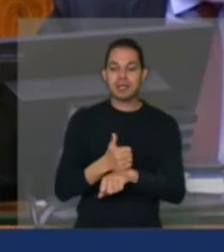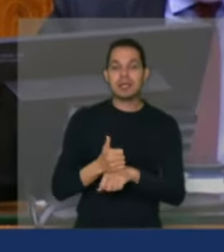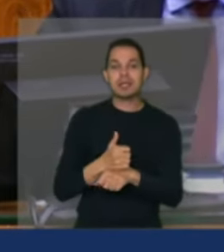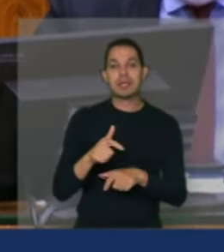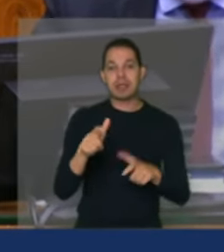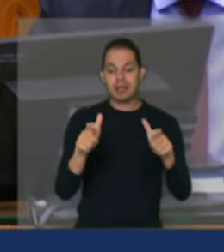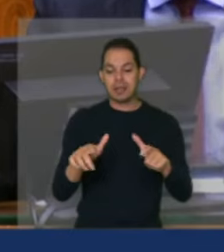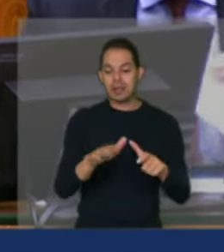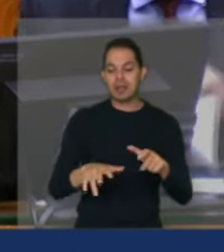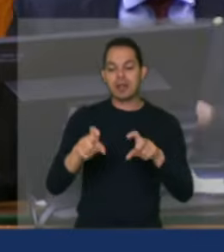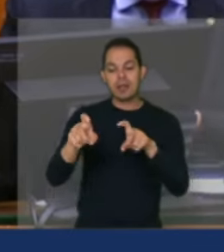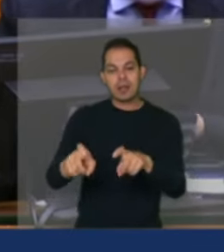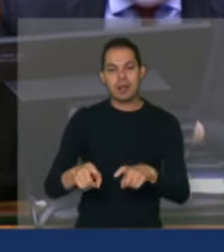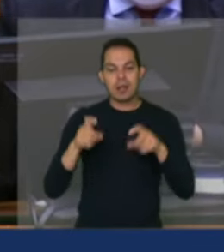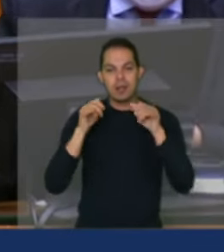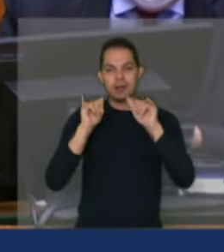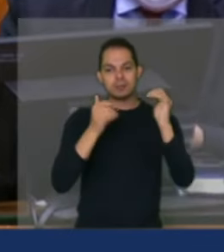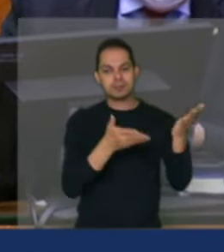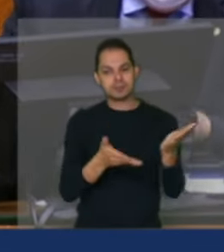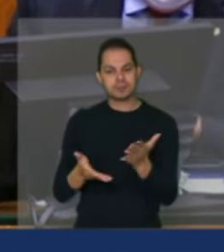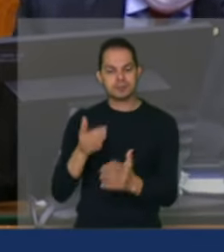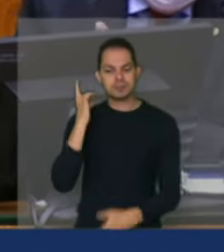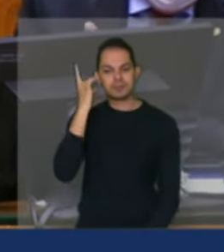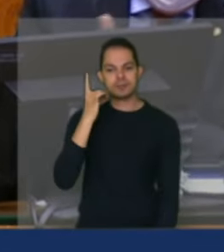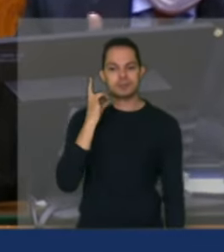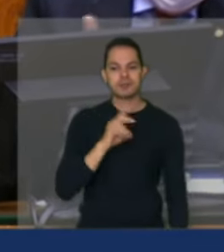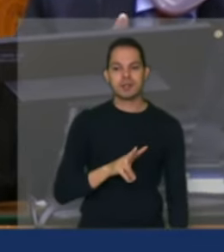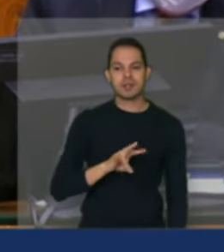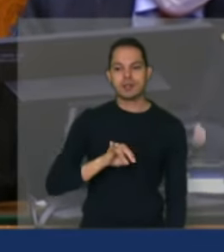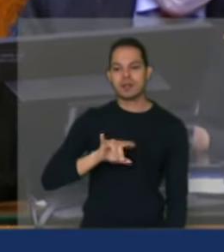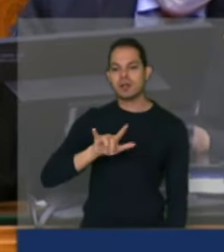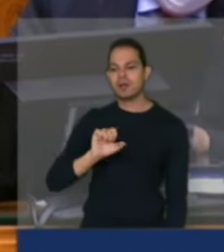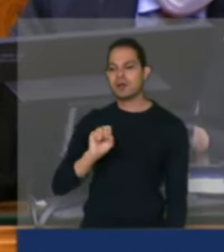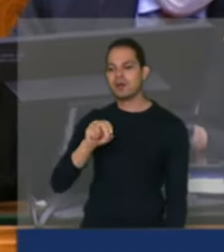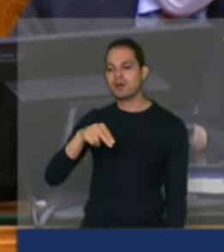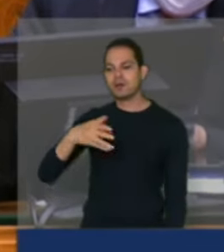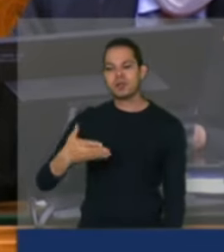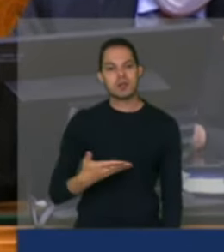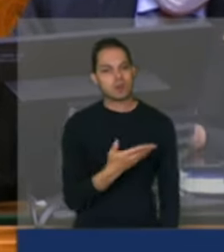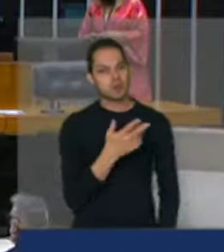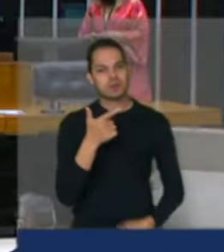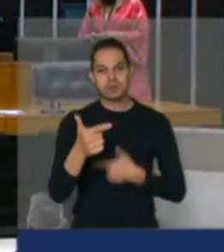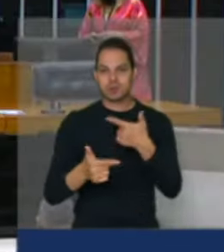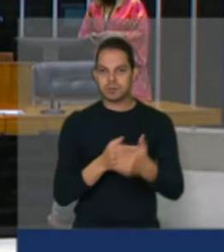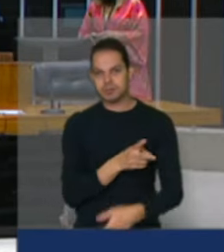convido o deputado Wilson para dar continuidade à presidência aqui dos trabalhos